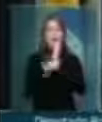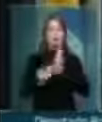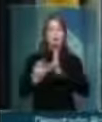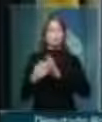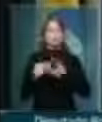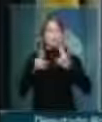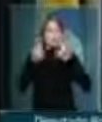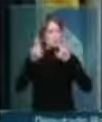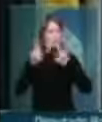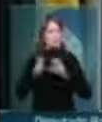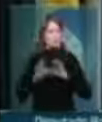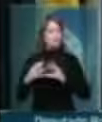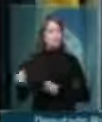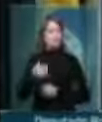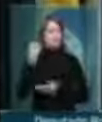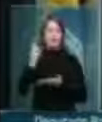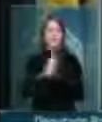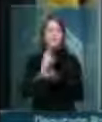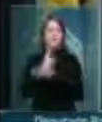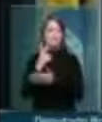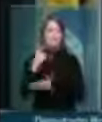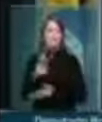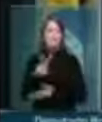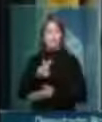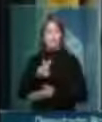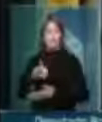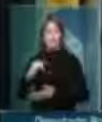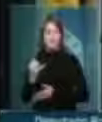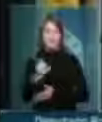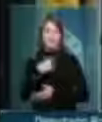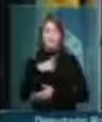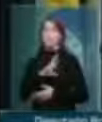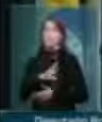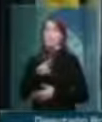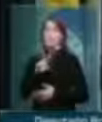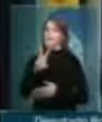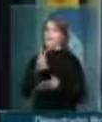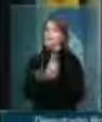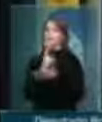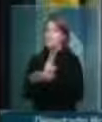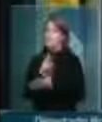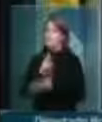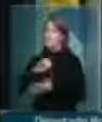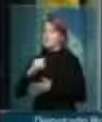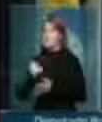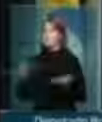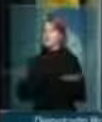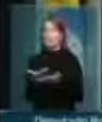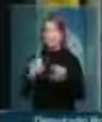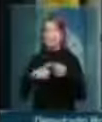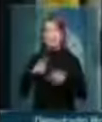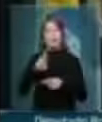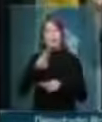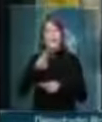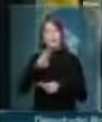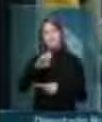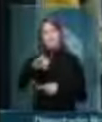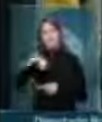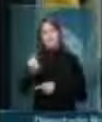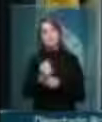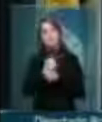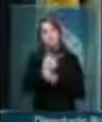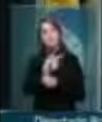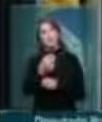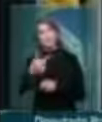matérias de revistas como a revista Veja, não a revista Veja de hoje, mas a revista Veja lá de 2002,